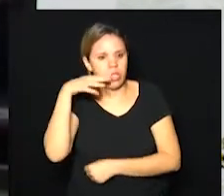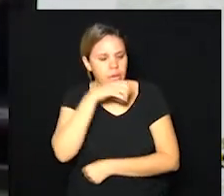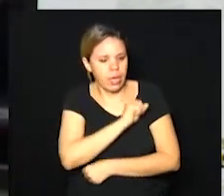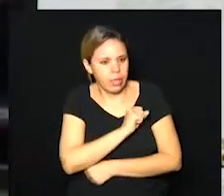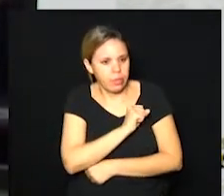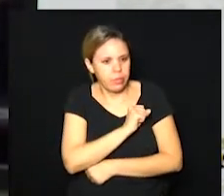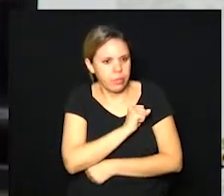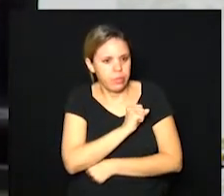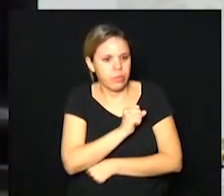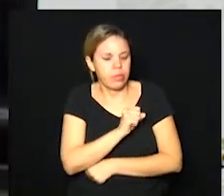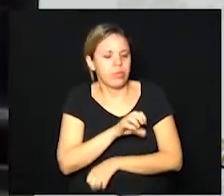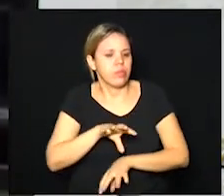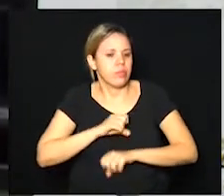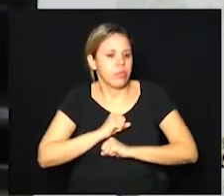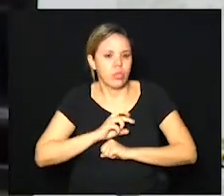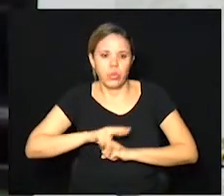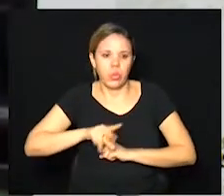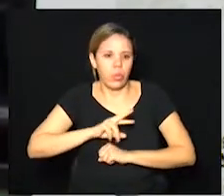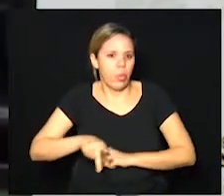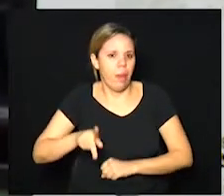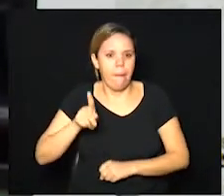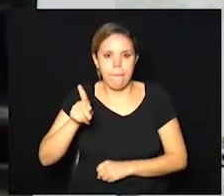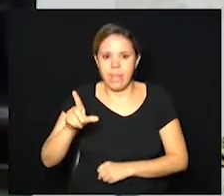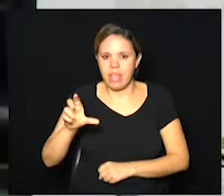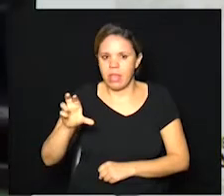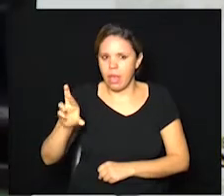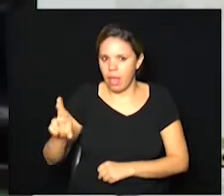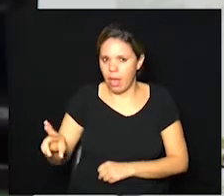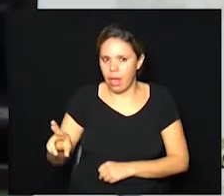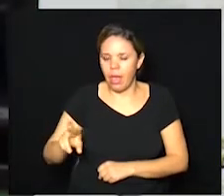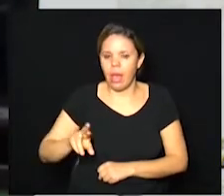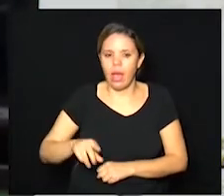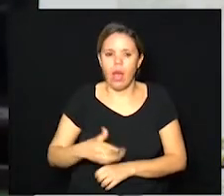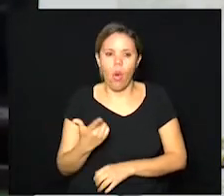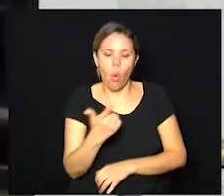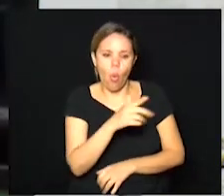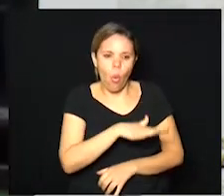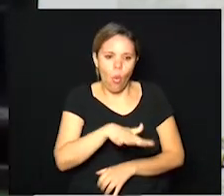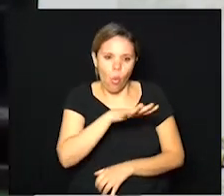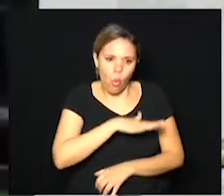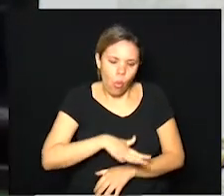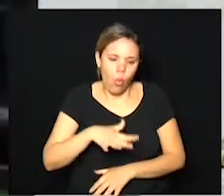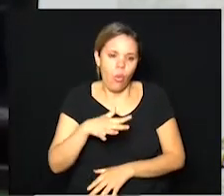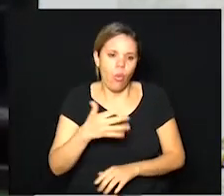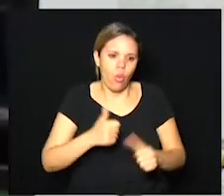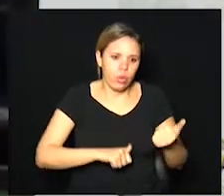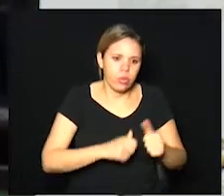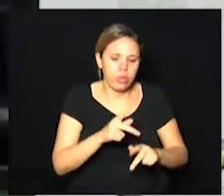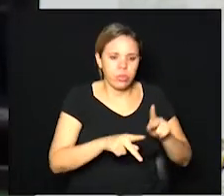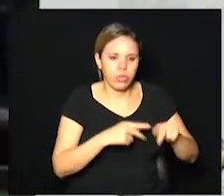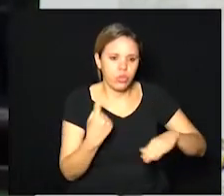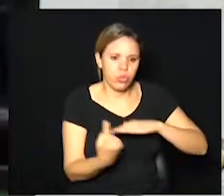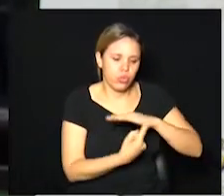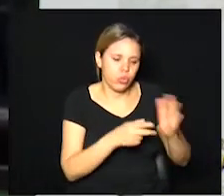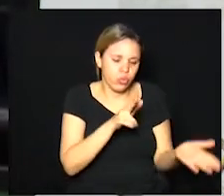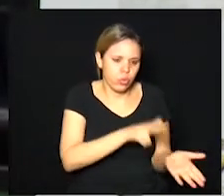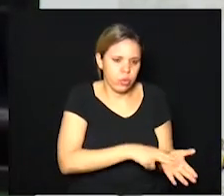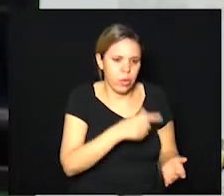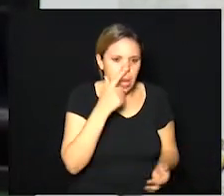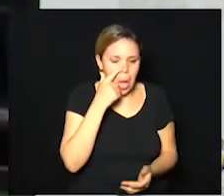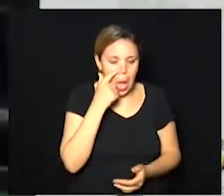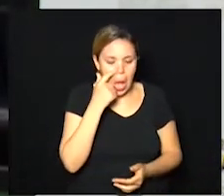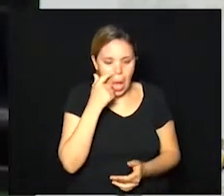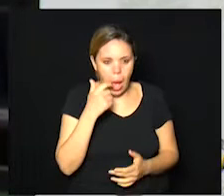teste imunológico, não é o teste do PCR, que é feito para diagnóstico dos pacientes e dos sintomáticos,